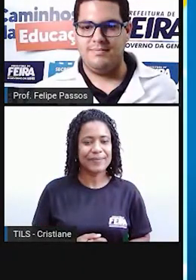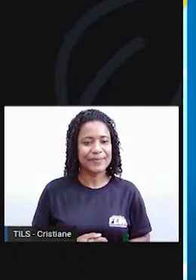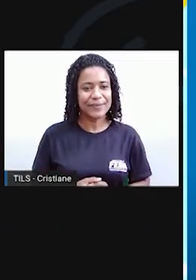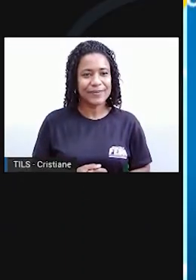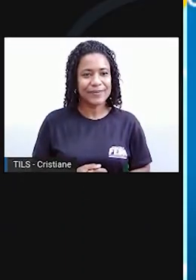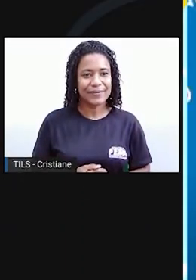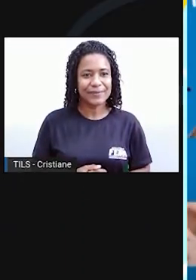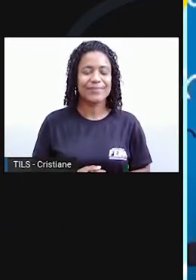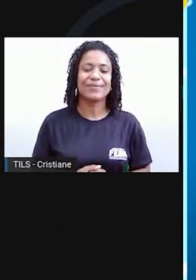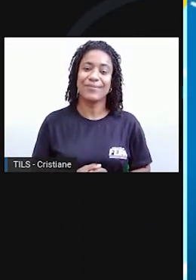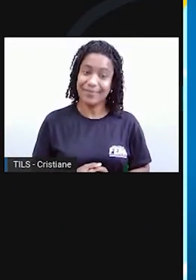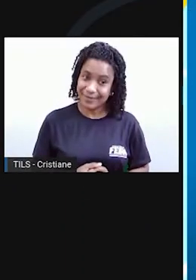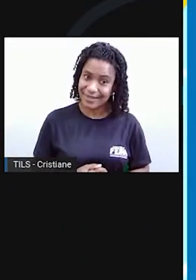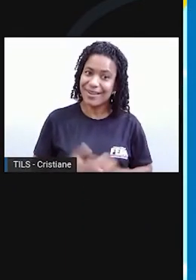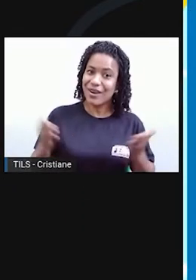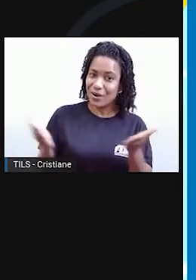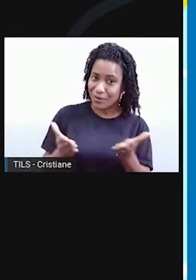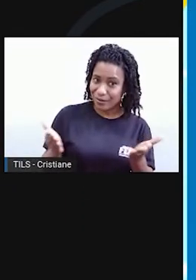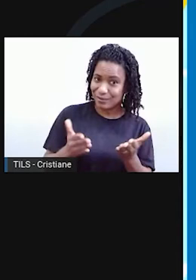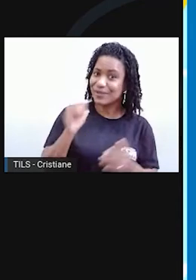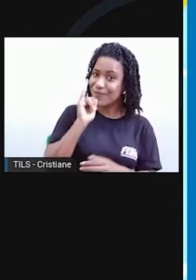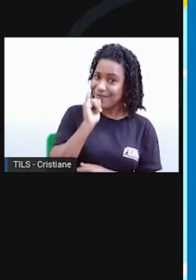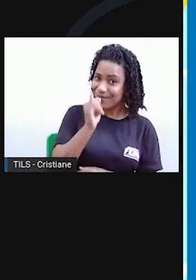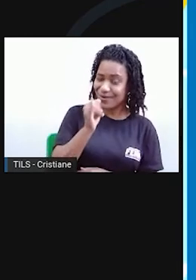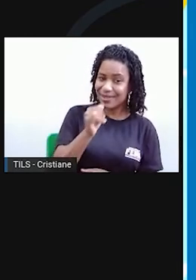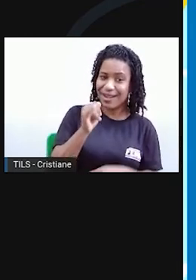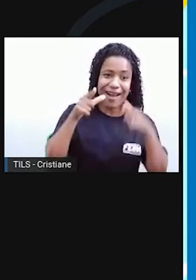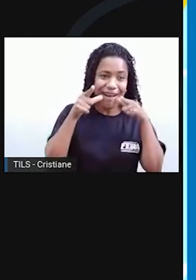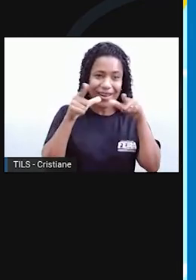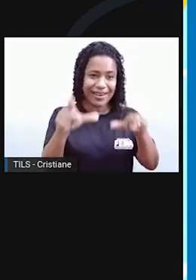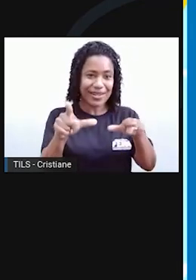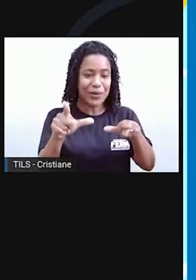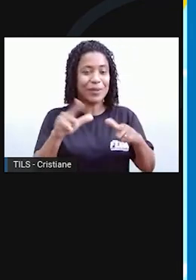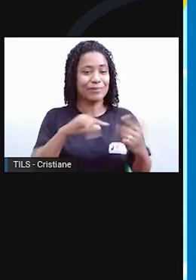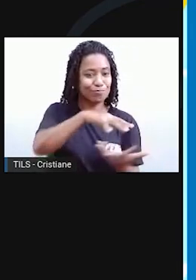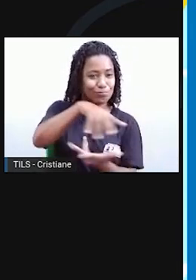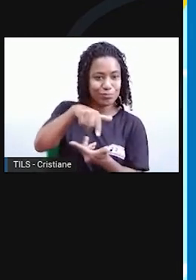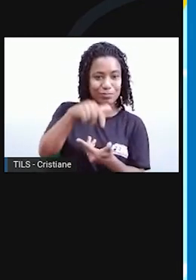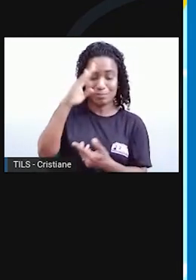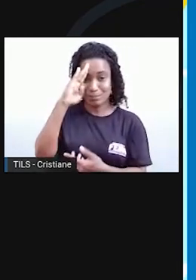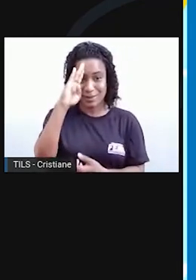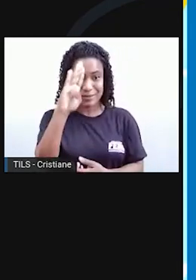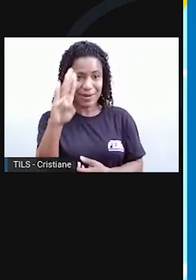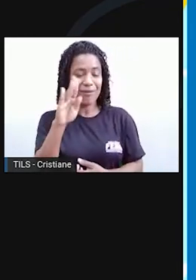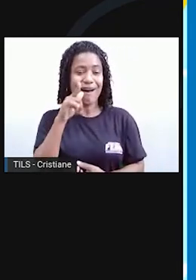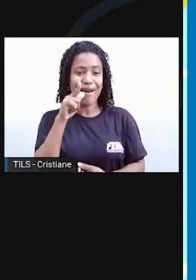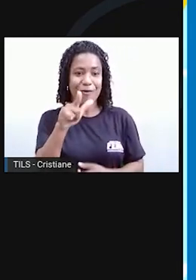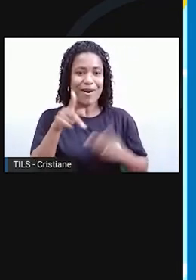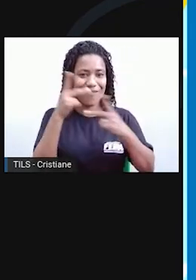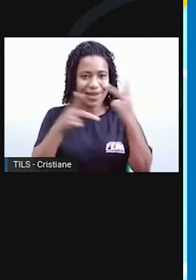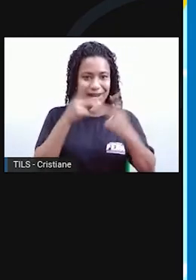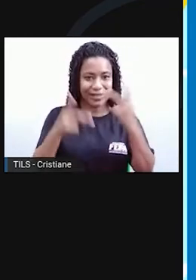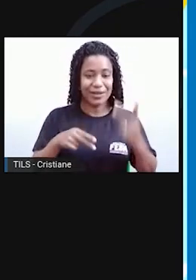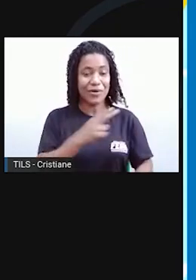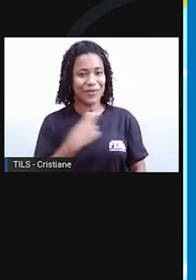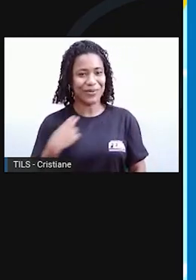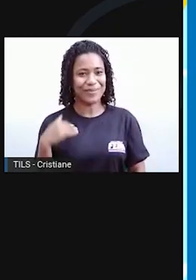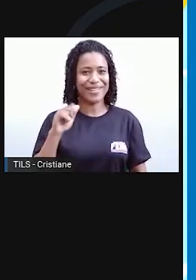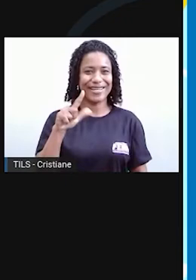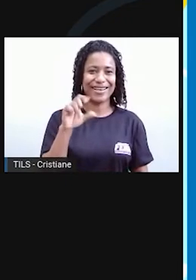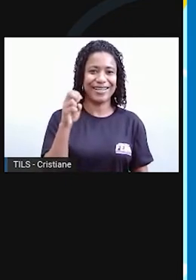Hoje eu vou contar para vocês quais são as línguas mais faladas no mundo. Eu sou Alisson Liva e você está no